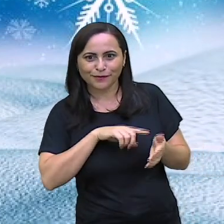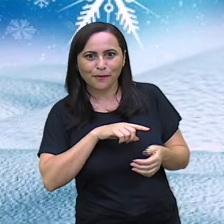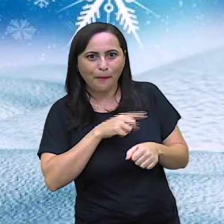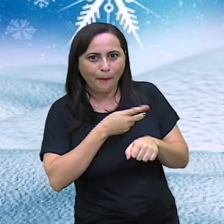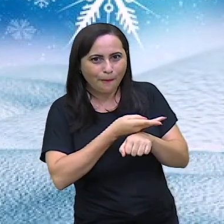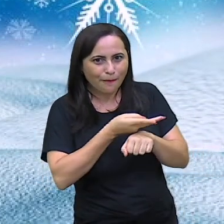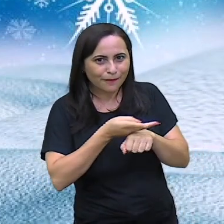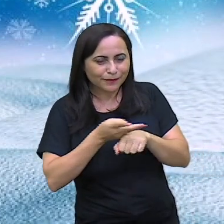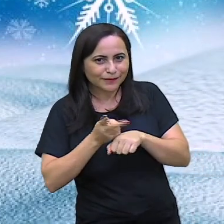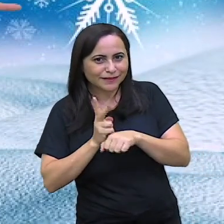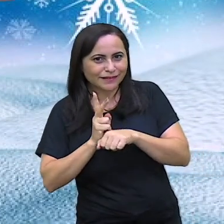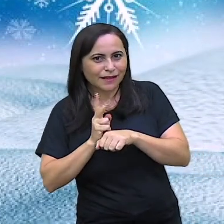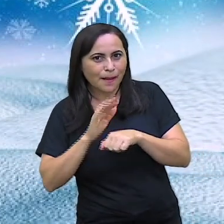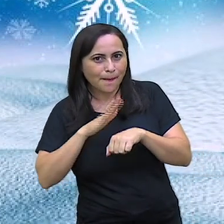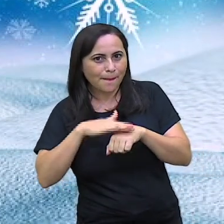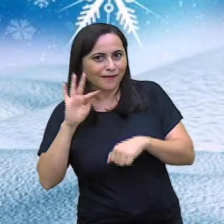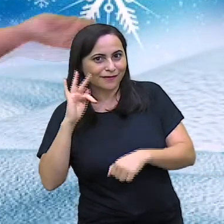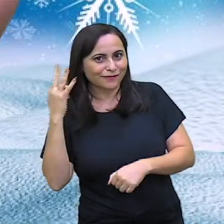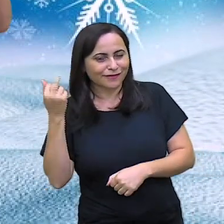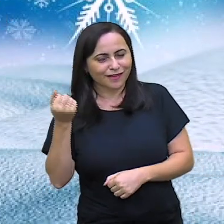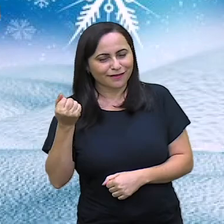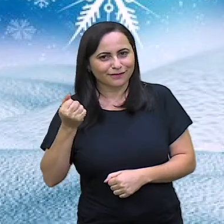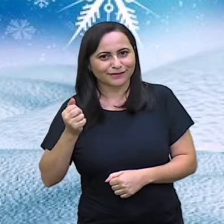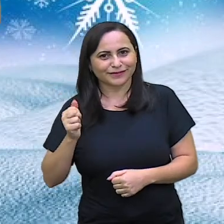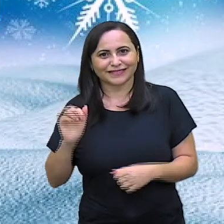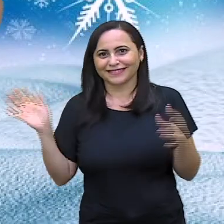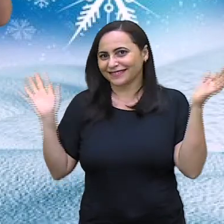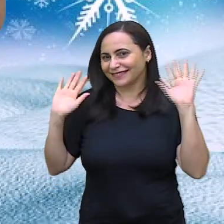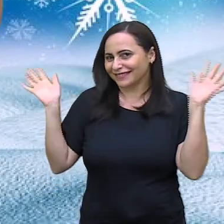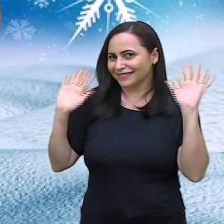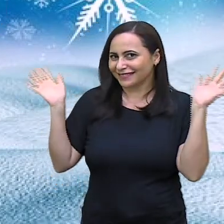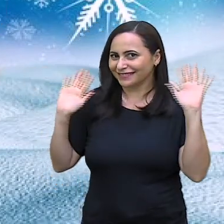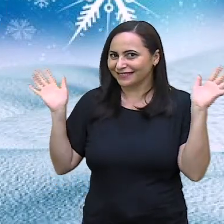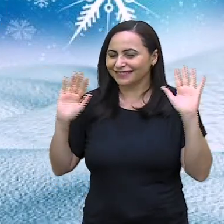fábula, tá bom? Ou outras histórias. Tchau!